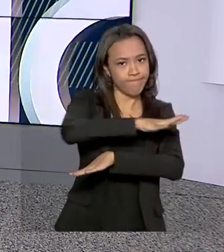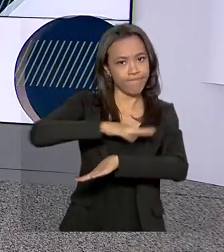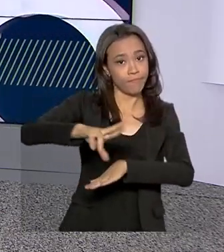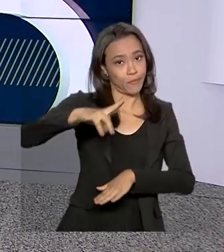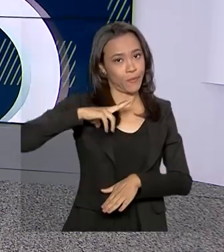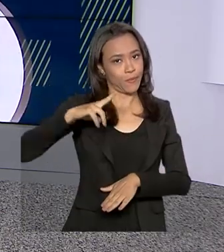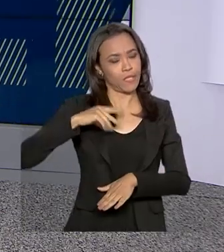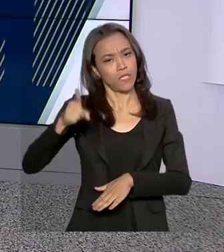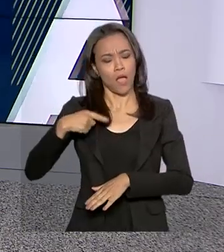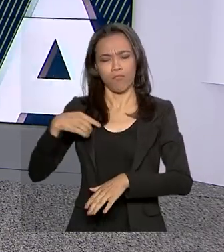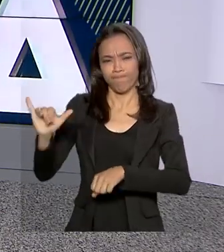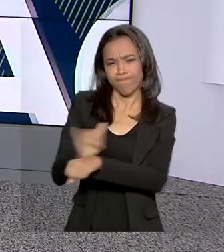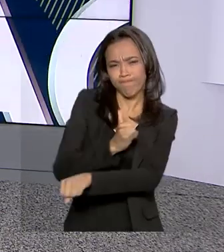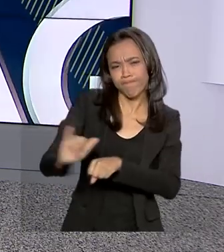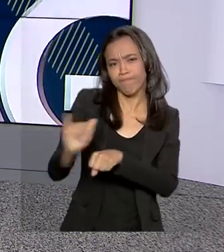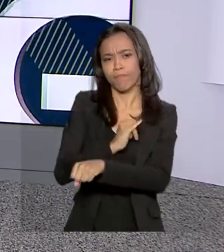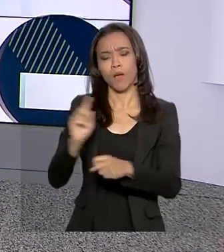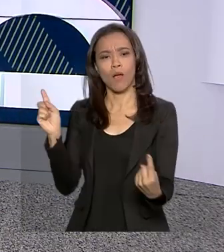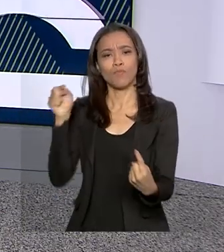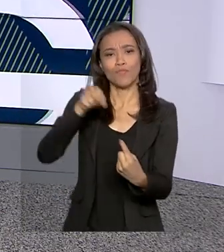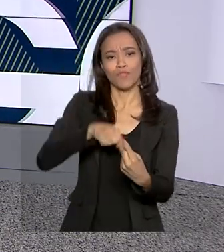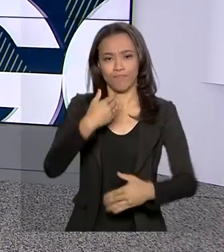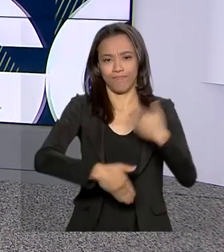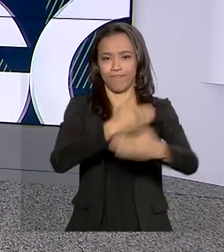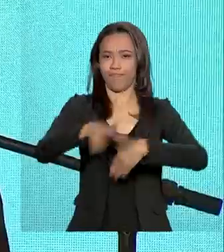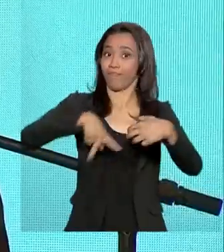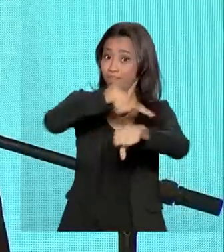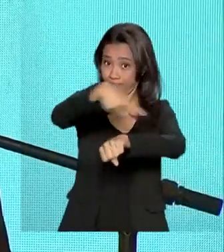tomando medidas para o crescimento econômico do país.